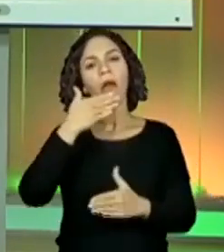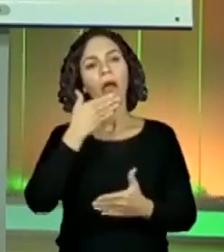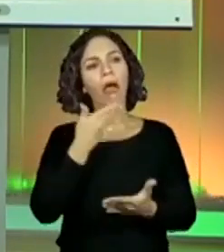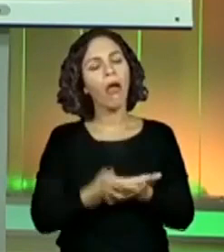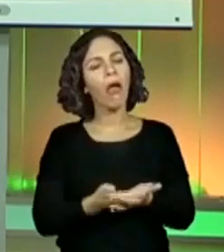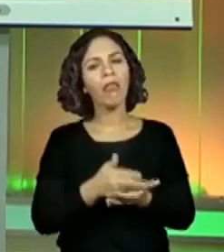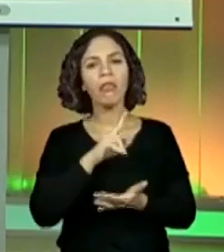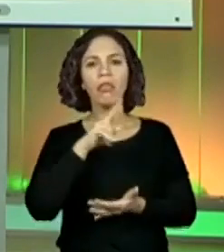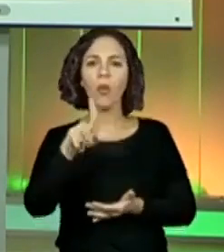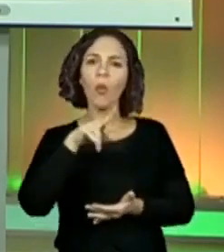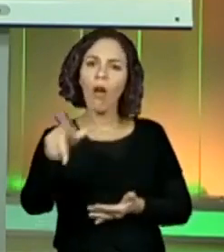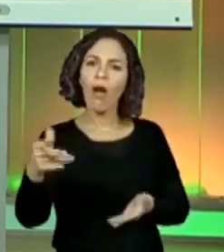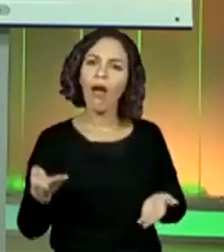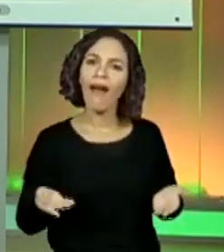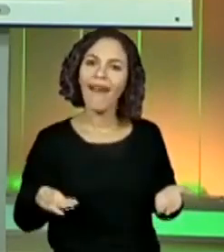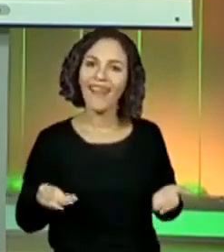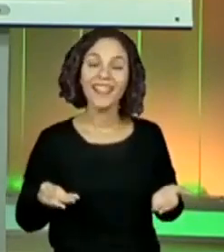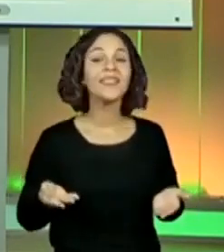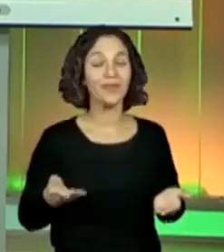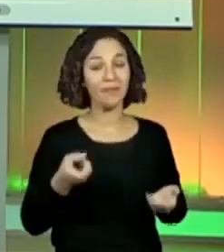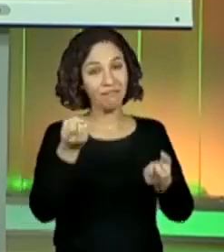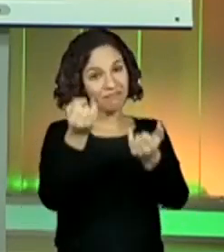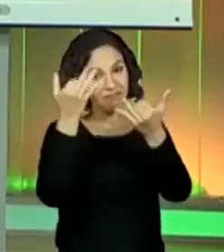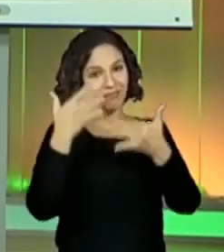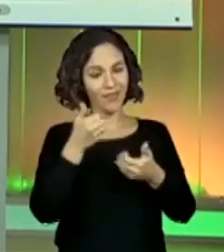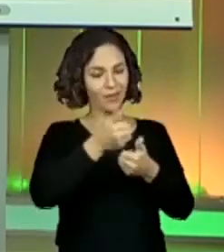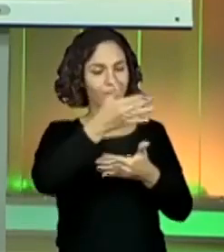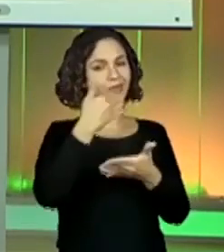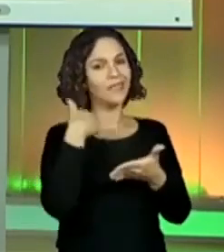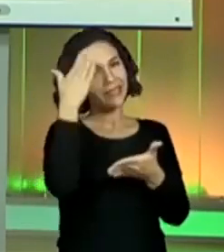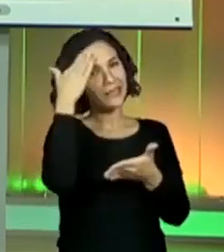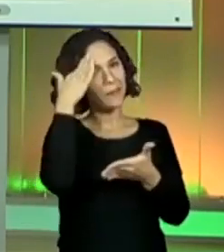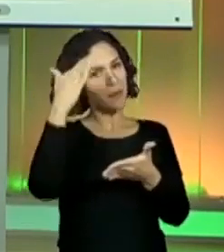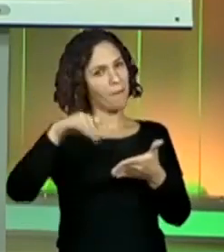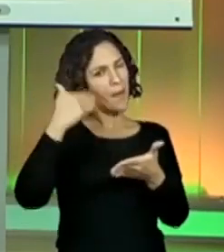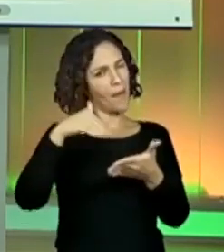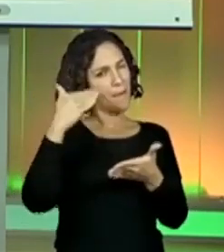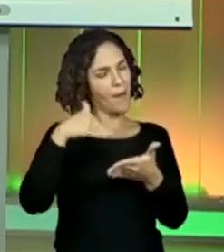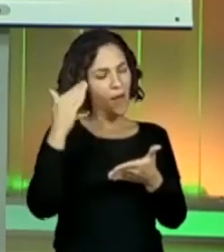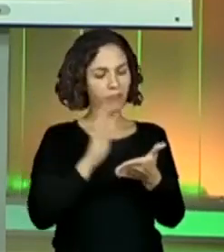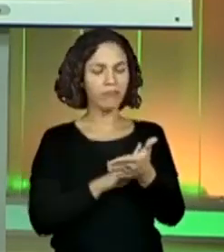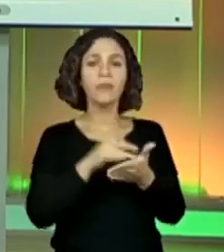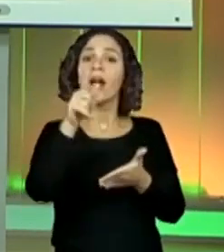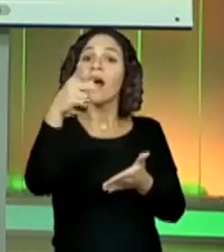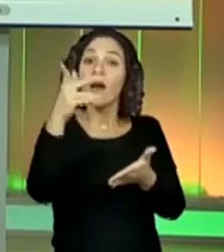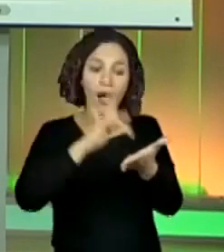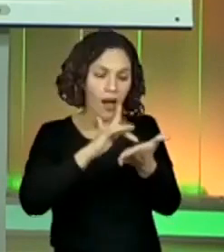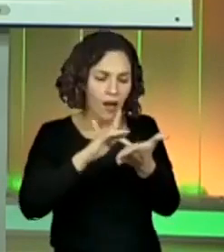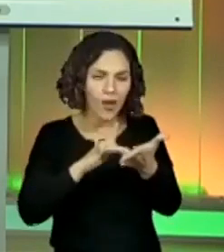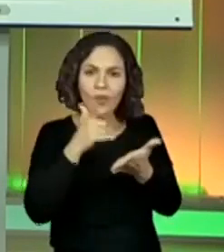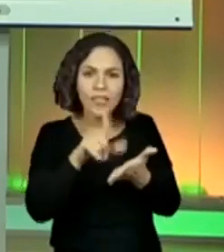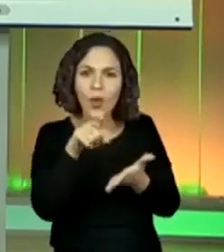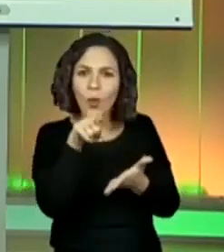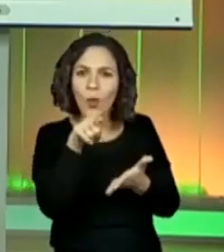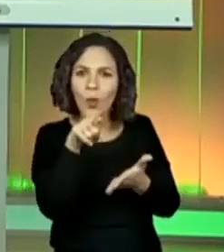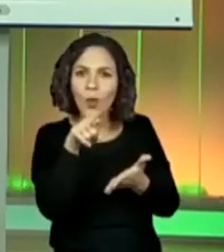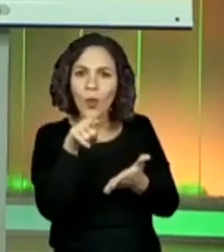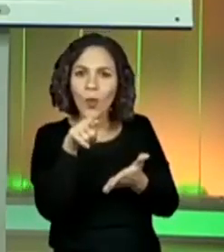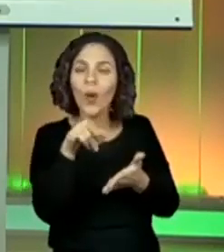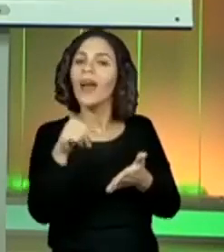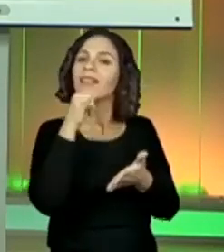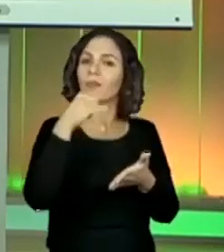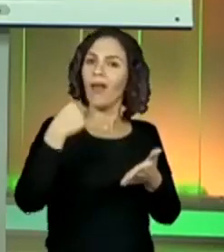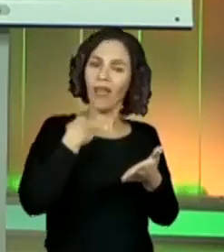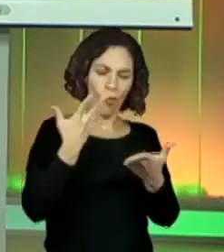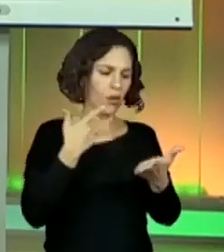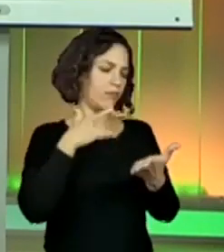Diz aí para mim, o você acha? E outra coisa que eu quero saber de você. Você conseguiu mexer na sua calculadora? Mesmo que eu tenha já feito